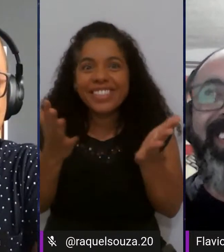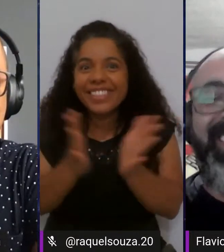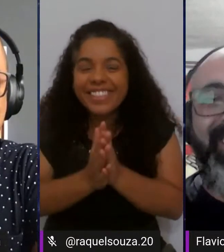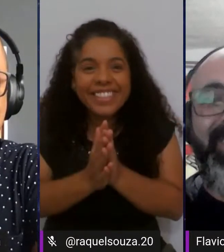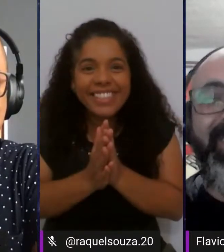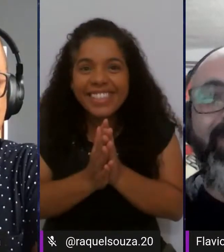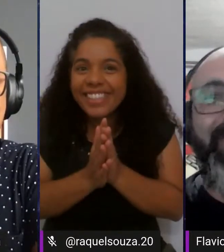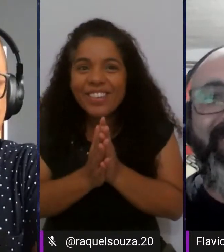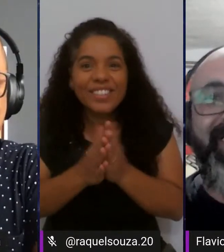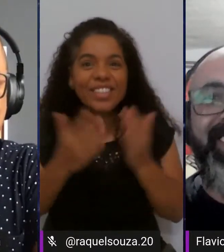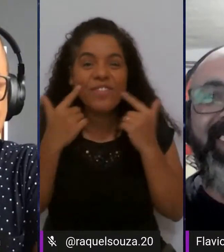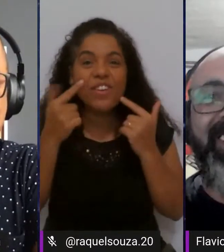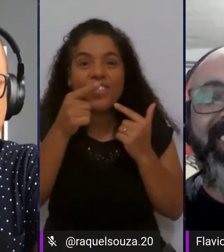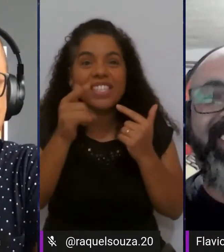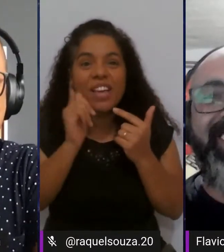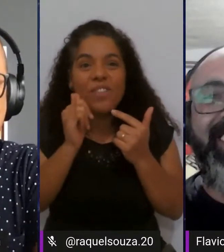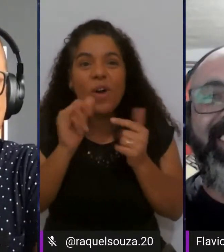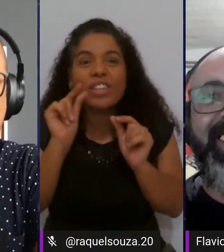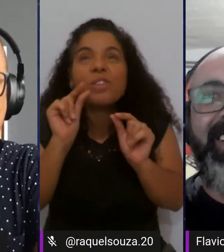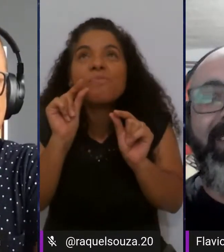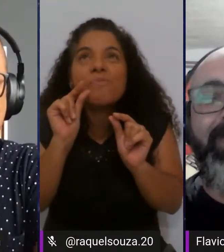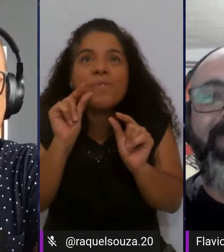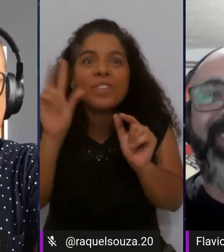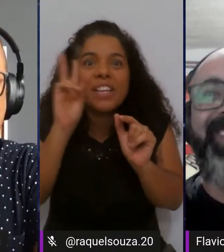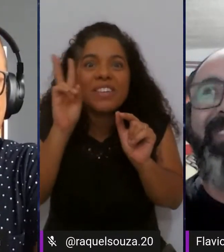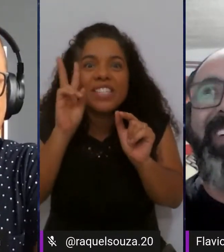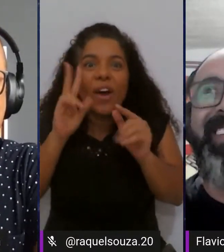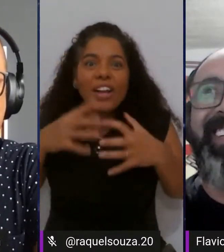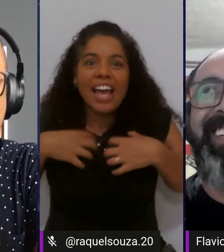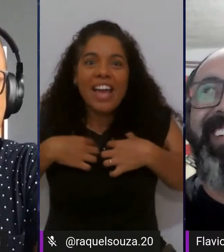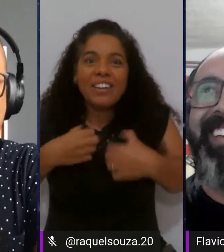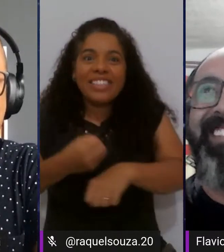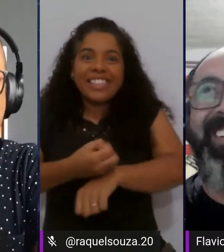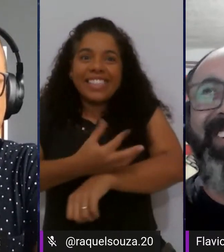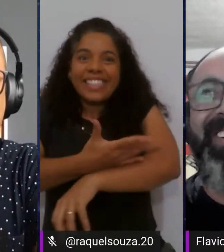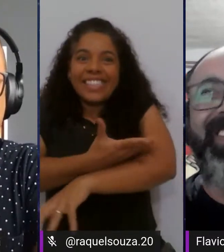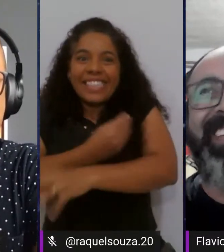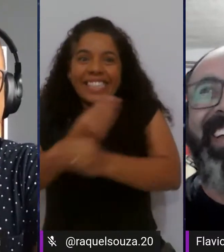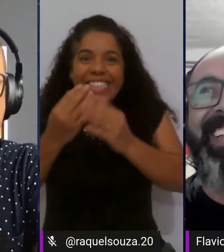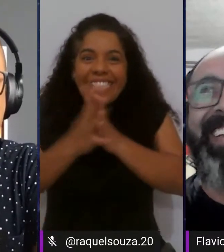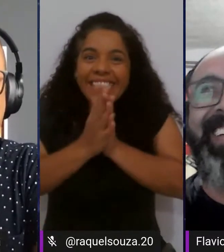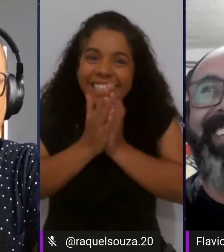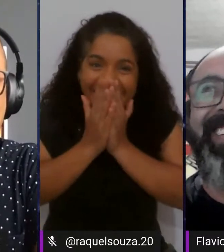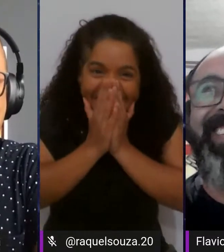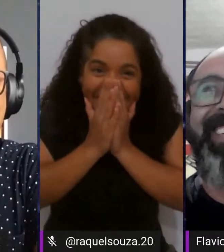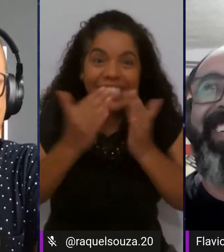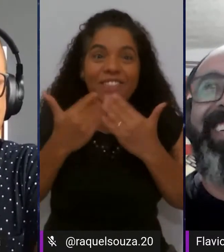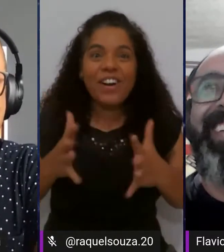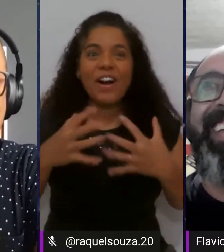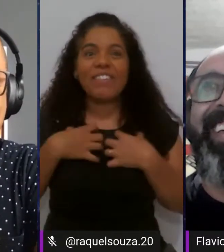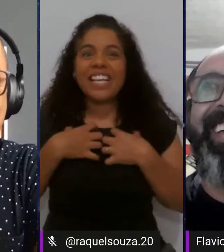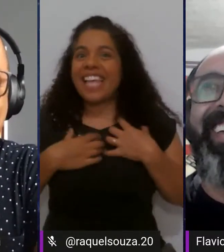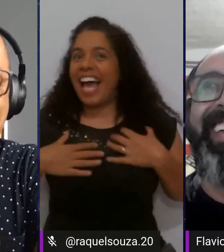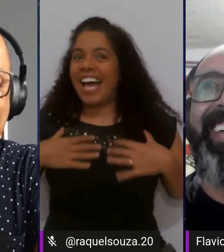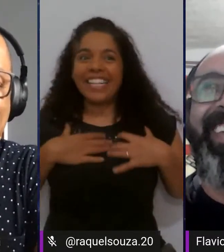você aí contando um pouquinho da minha história me emociona bastante já vou começar daquele jeito